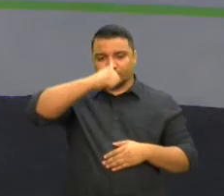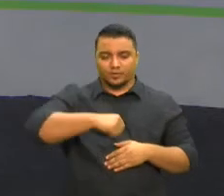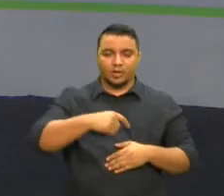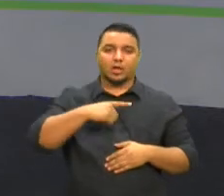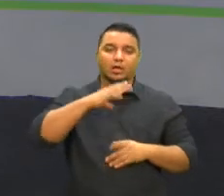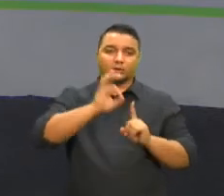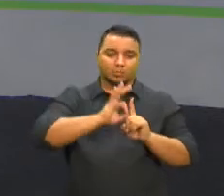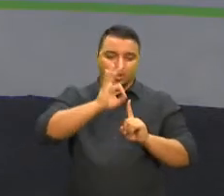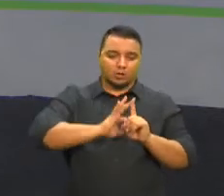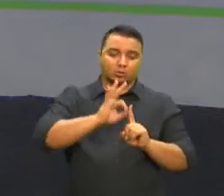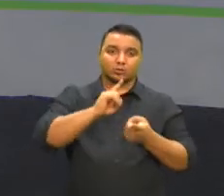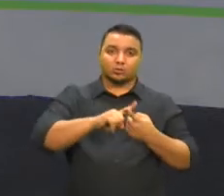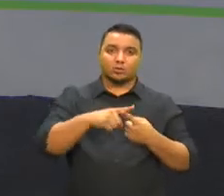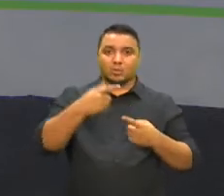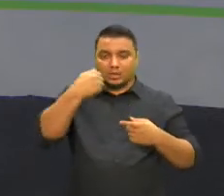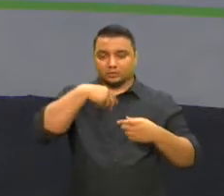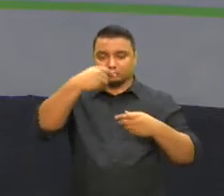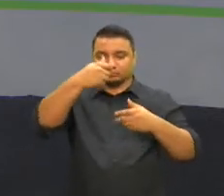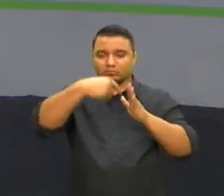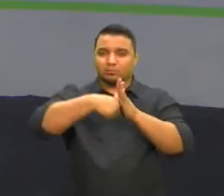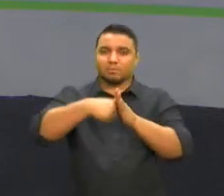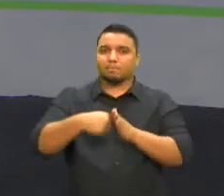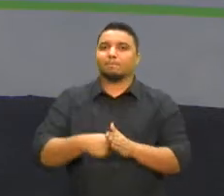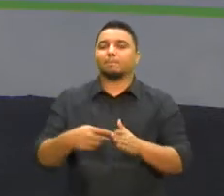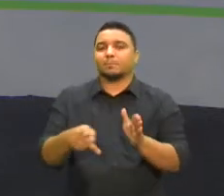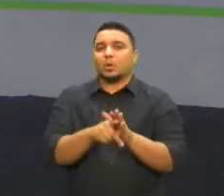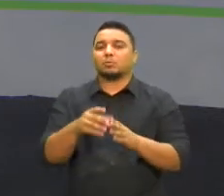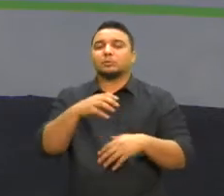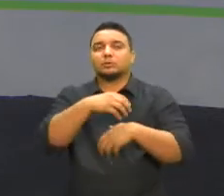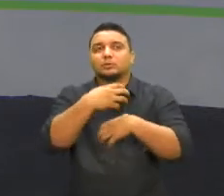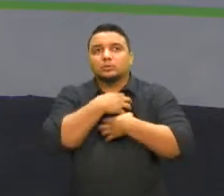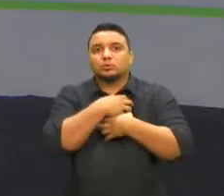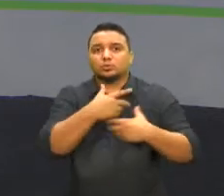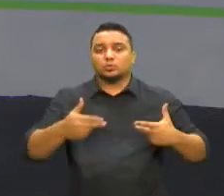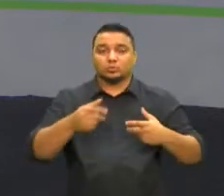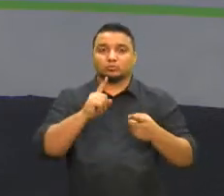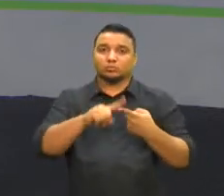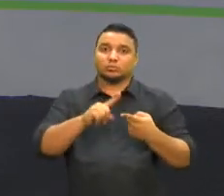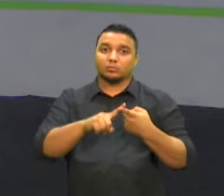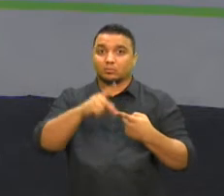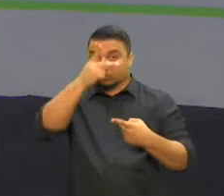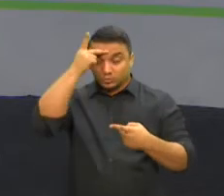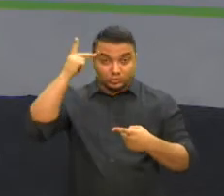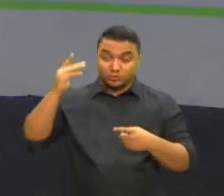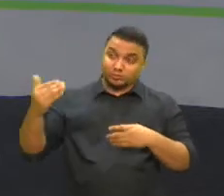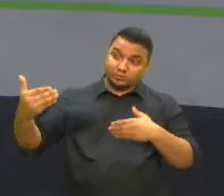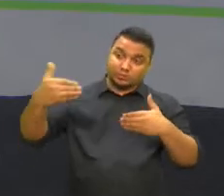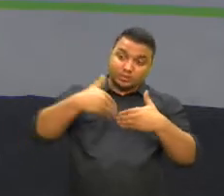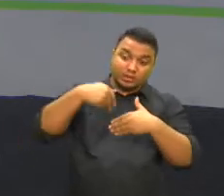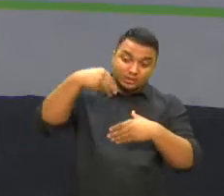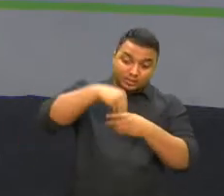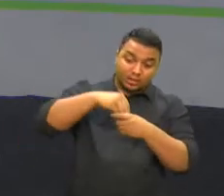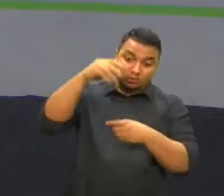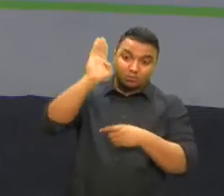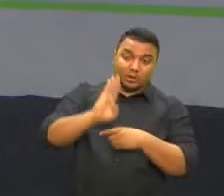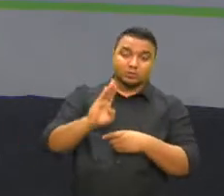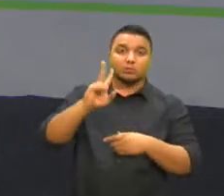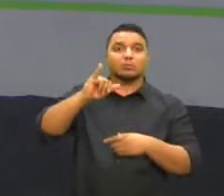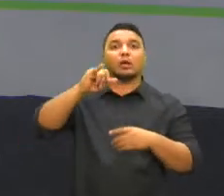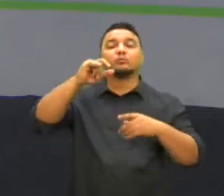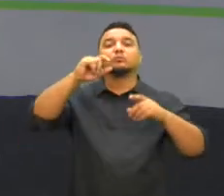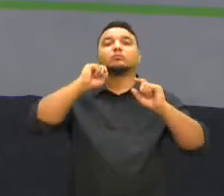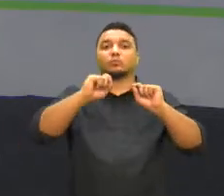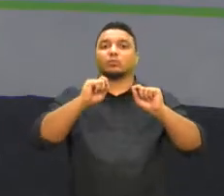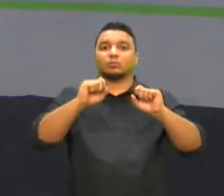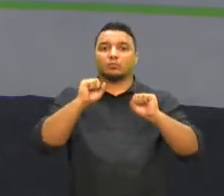e triagem de sintomas realizadas pelas barreiras sanitárias, os viajantes de voos nacionais poderão ser submetidos